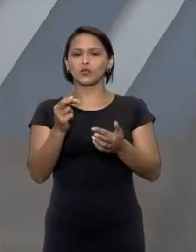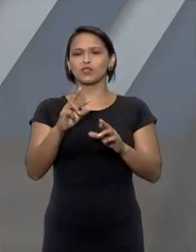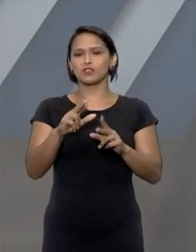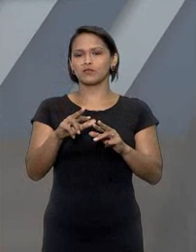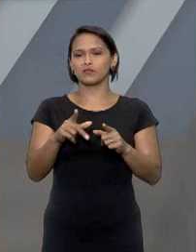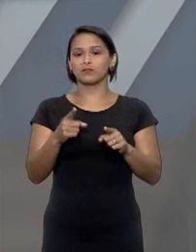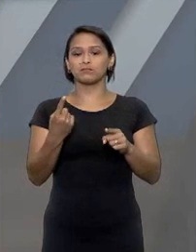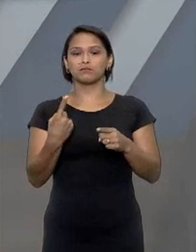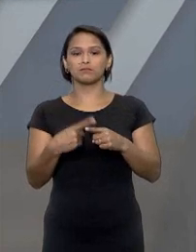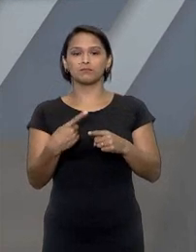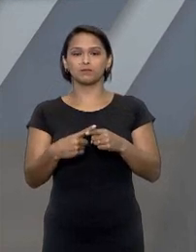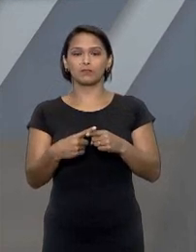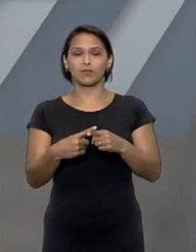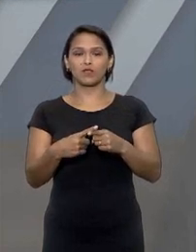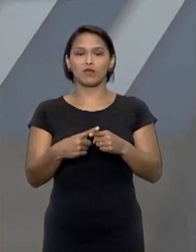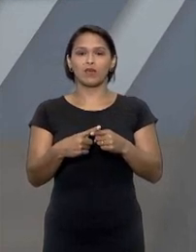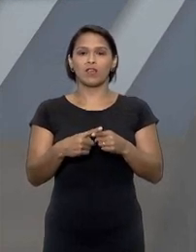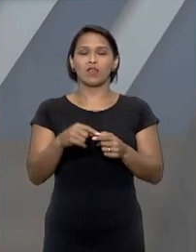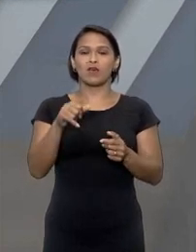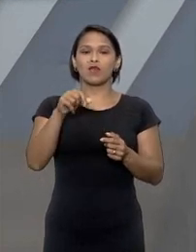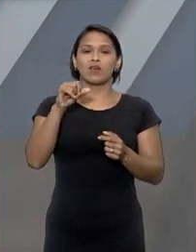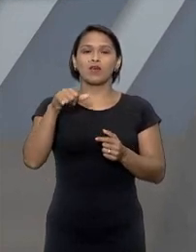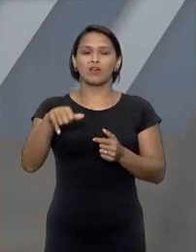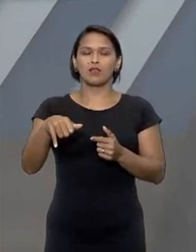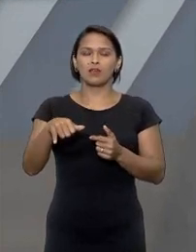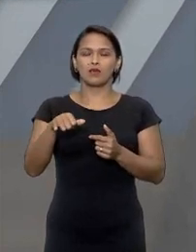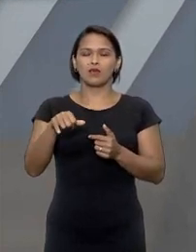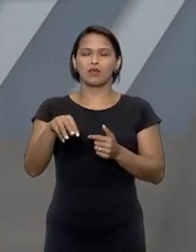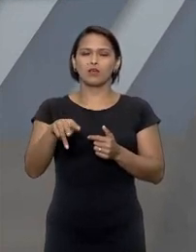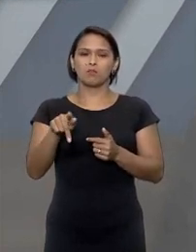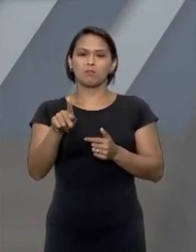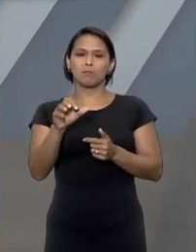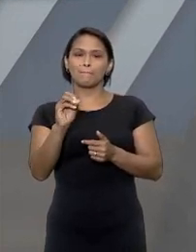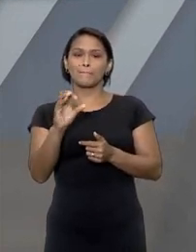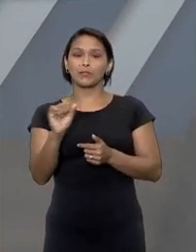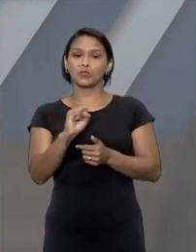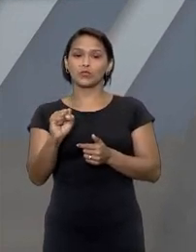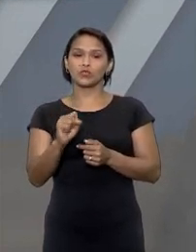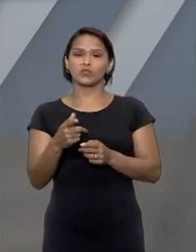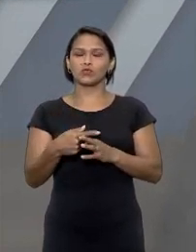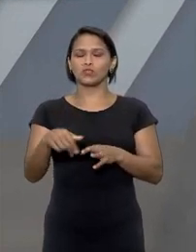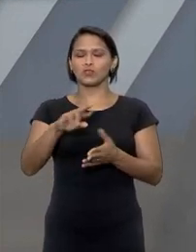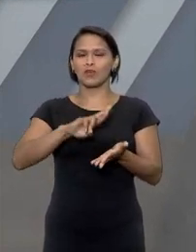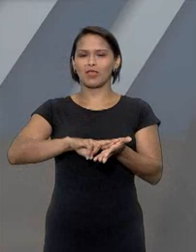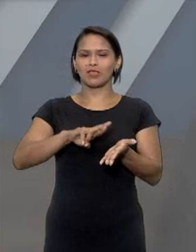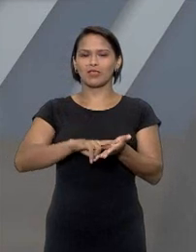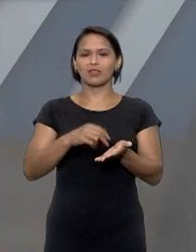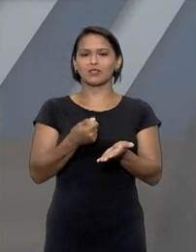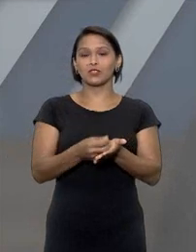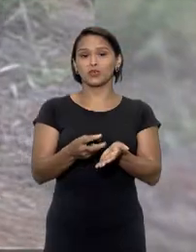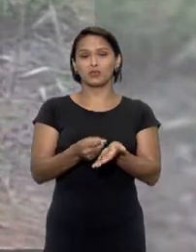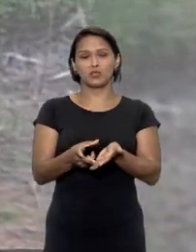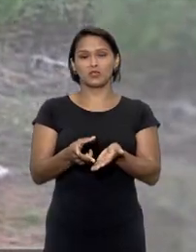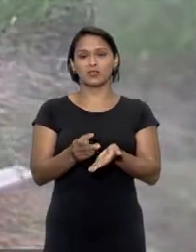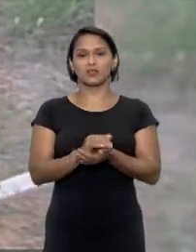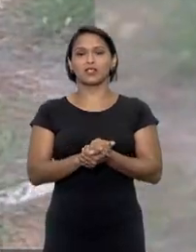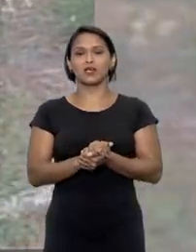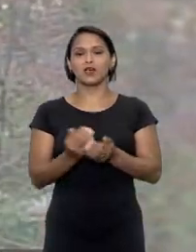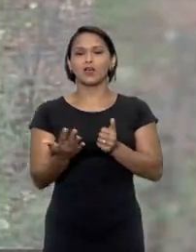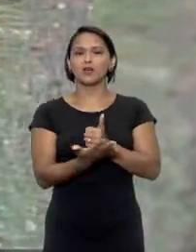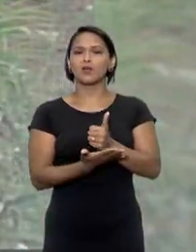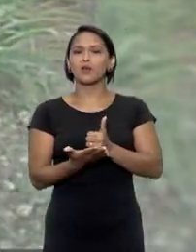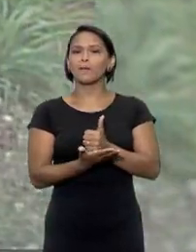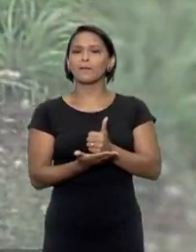como em casos de cobrança de impostos dívidas predial ou territorial taxas e contribuições com base